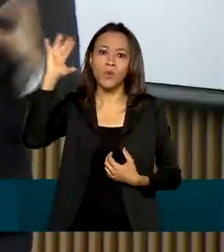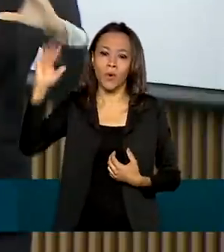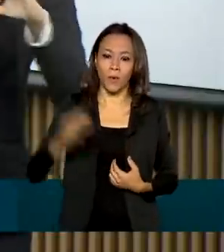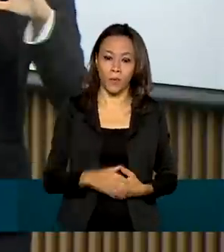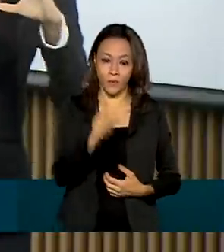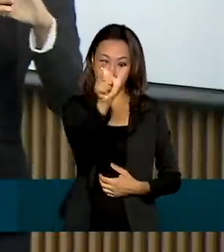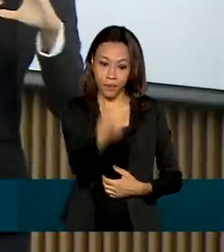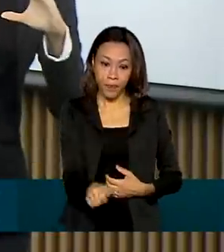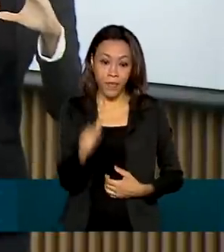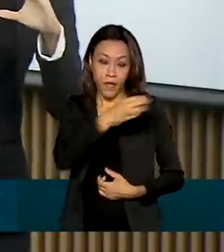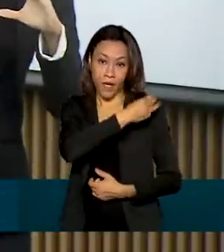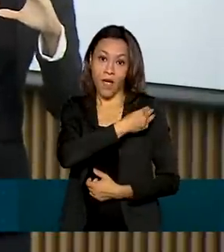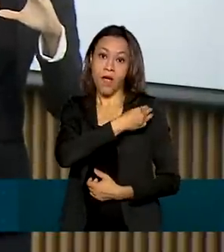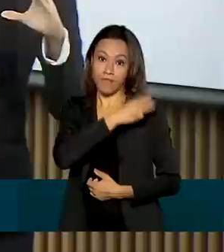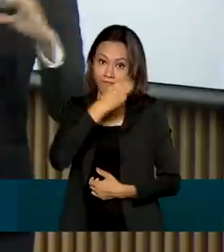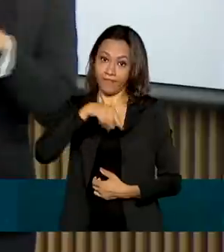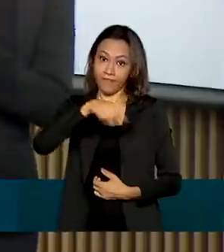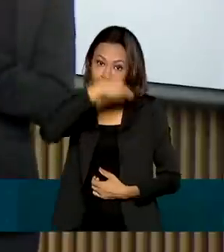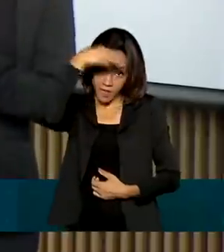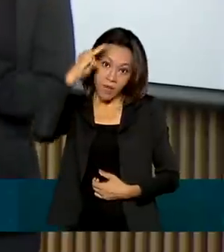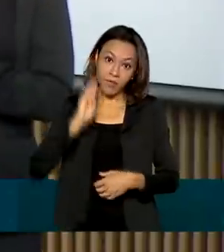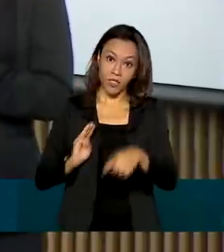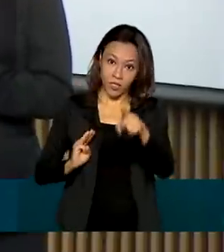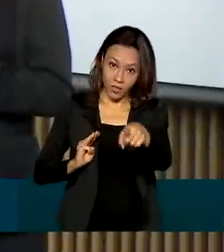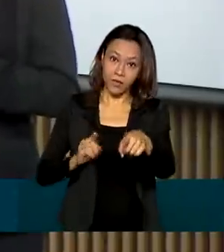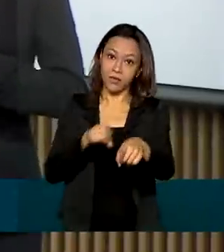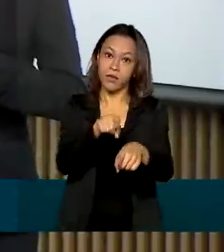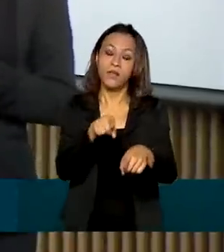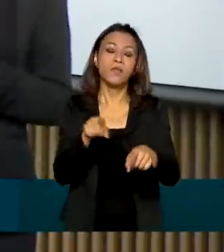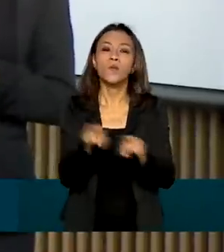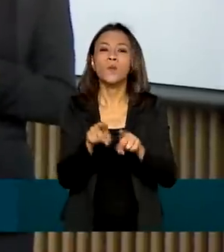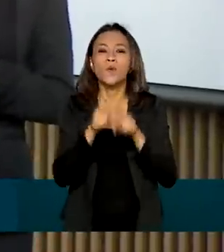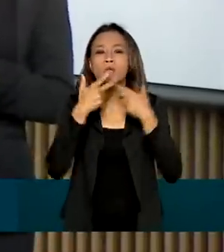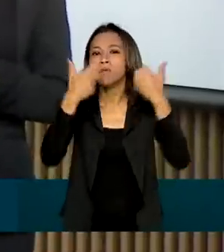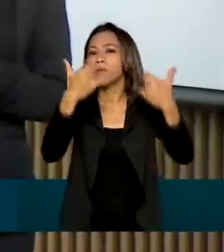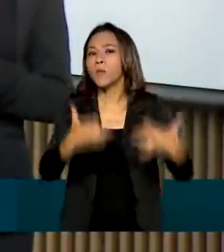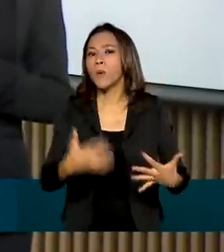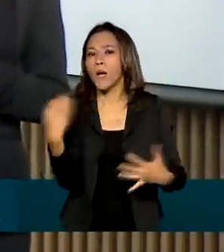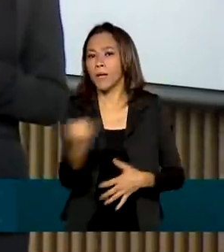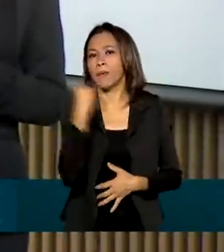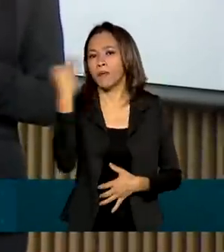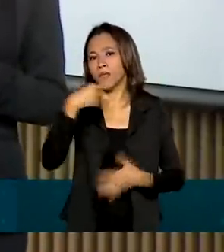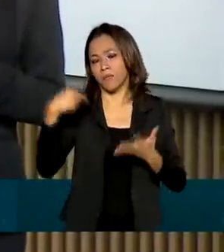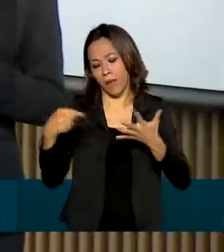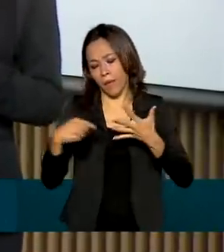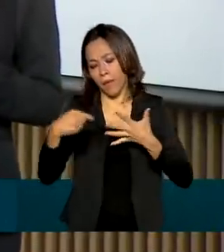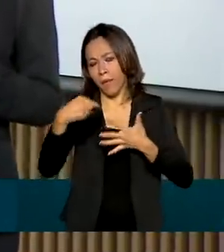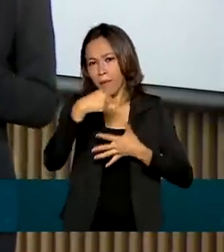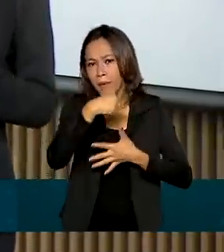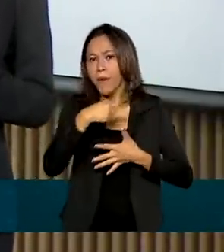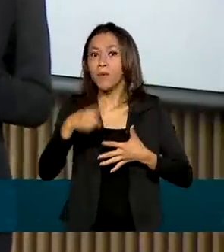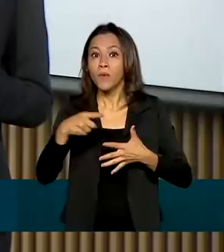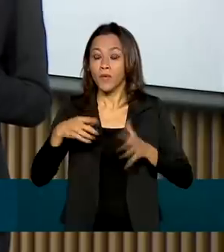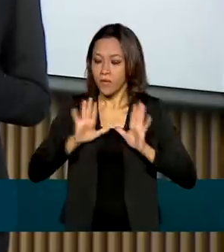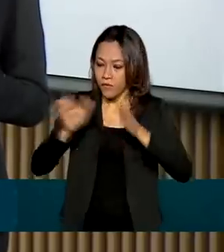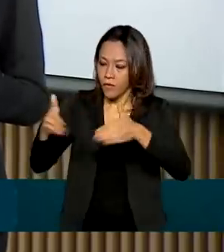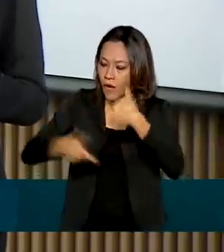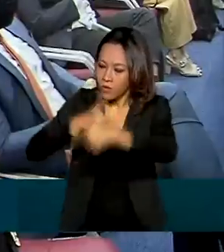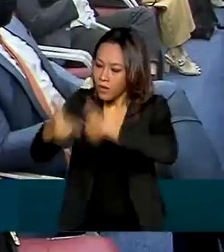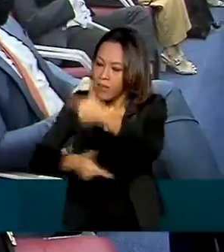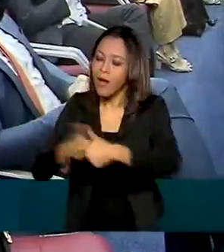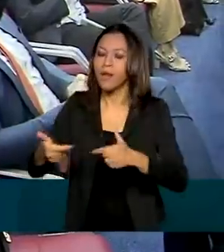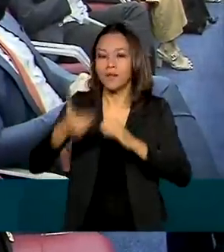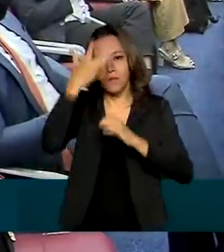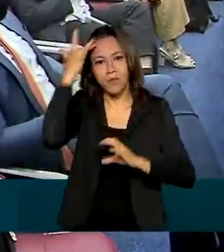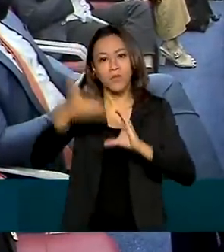do programa Pátria Voluntária, Michele Bolsonaro, destacou a importância dessas ações para os portadores de doenças